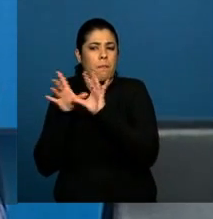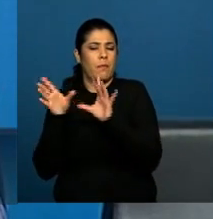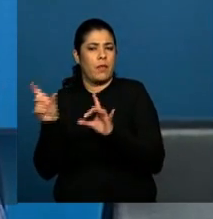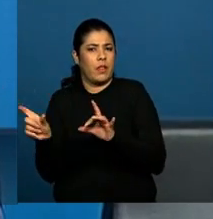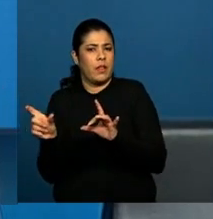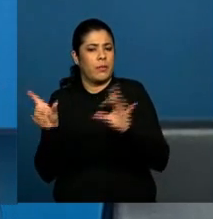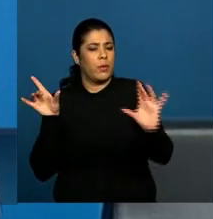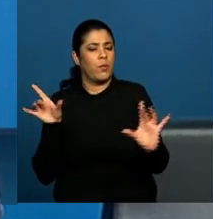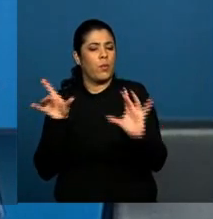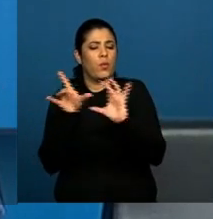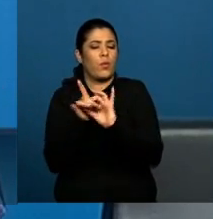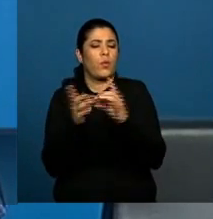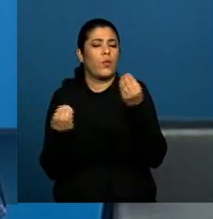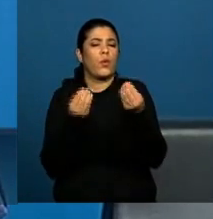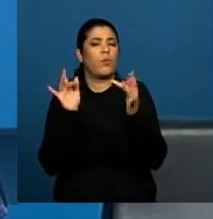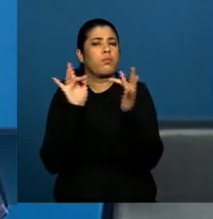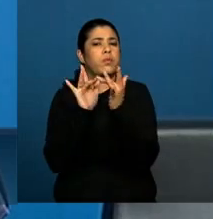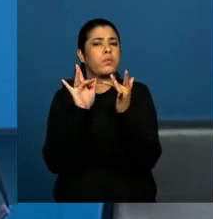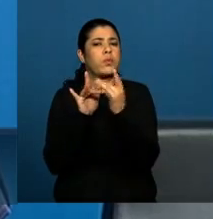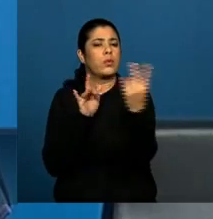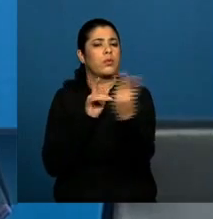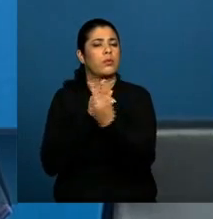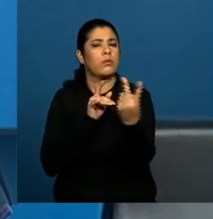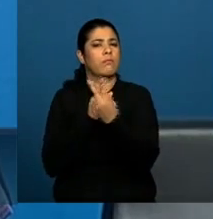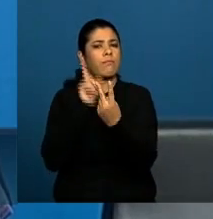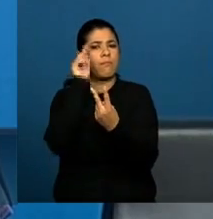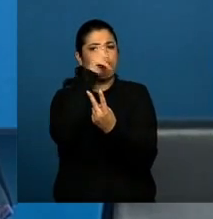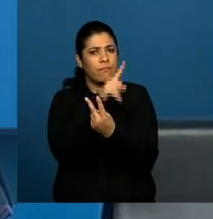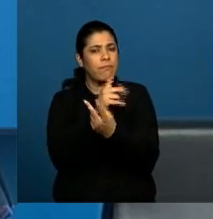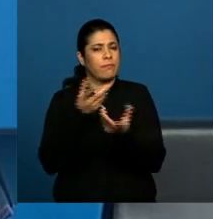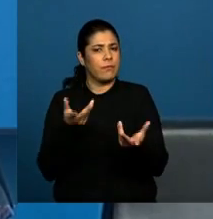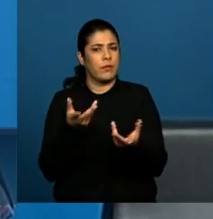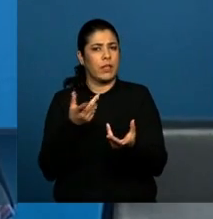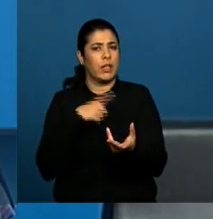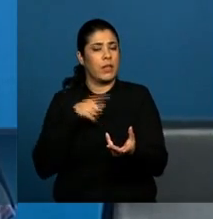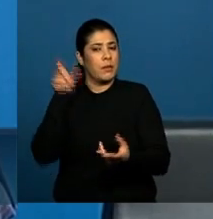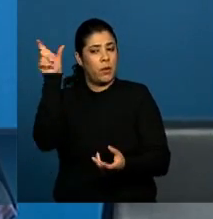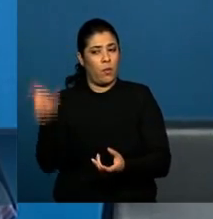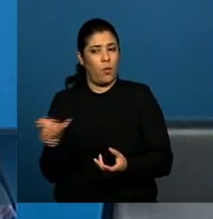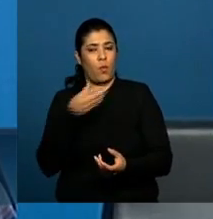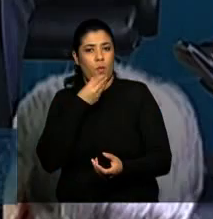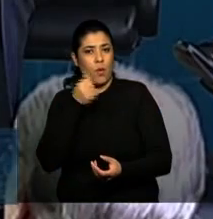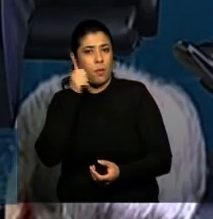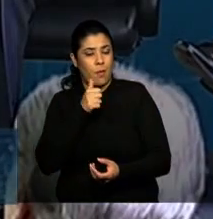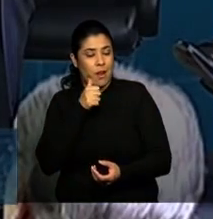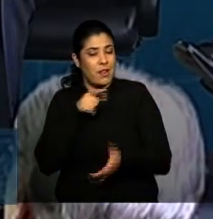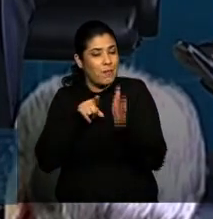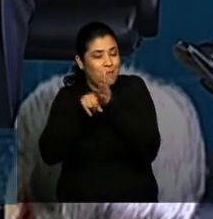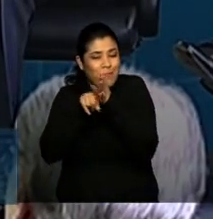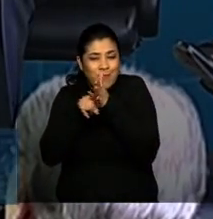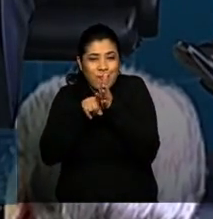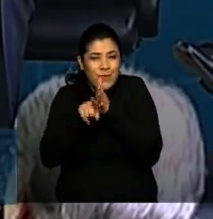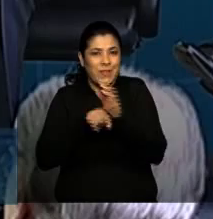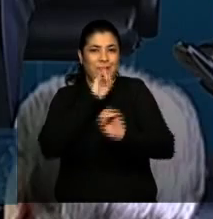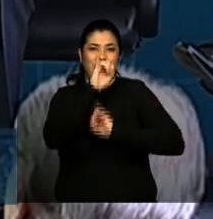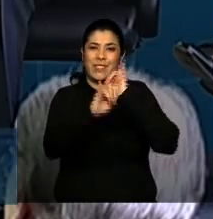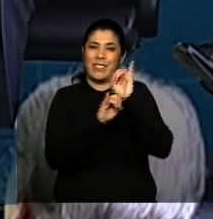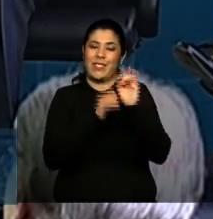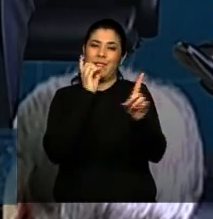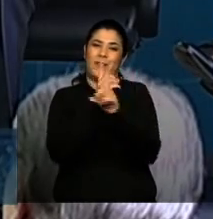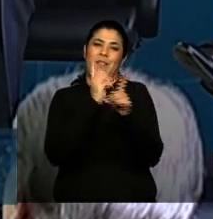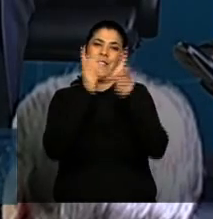tem na liberdade a essência da busca da sua felicidade. Mas, além dos